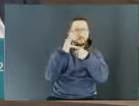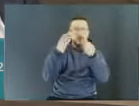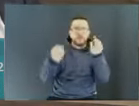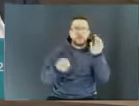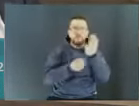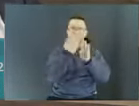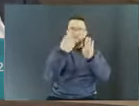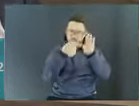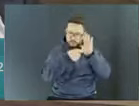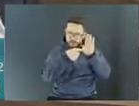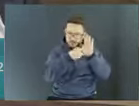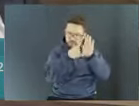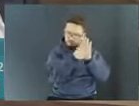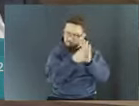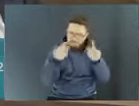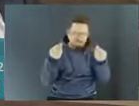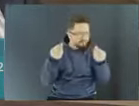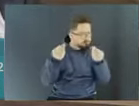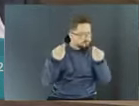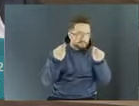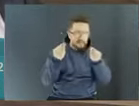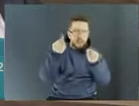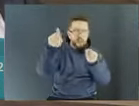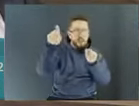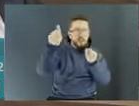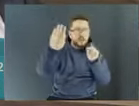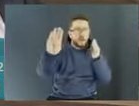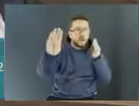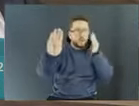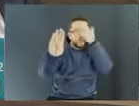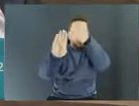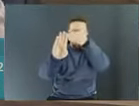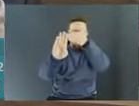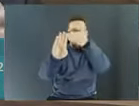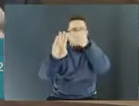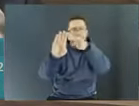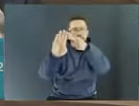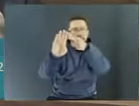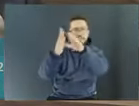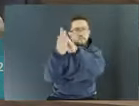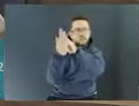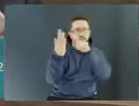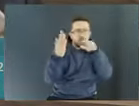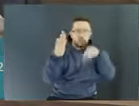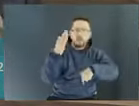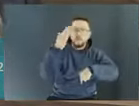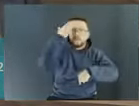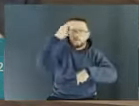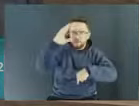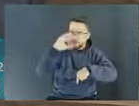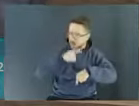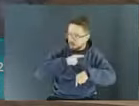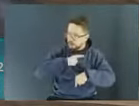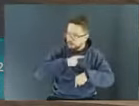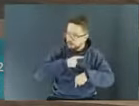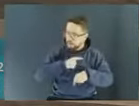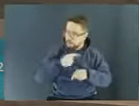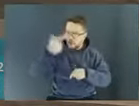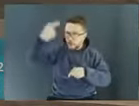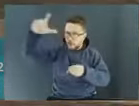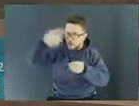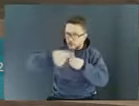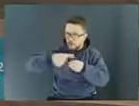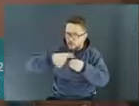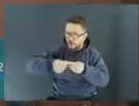possa ter como exemplo para implementar da melhor forma aqui em Curitiba. Obrigada. Vereadora